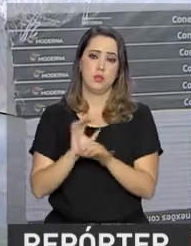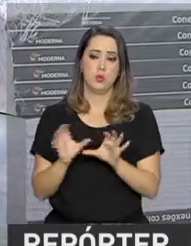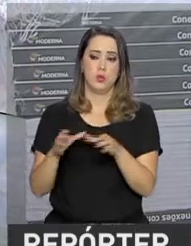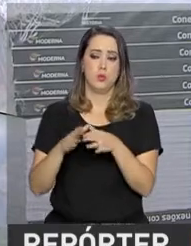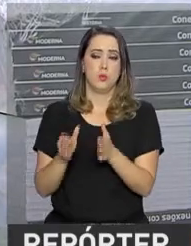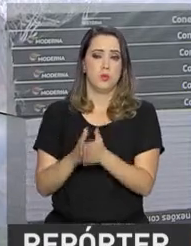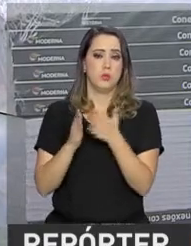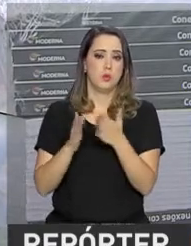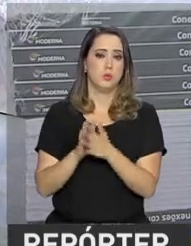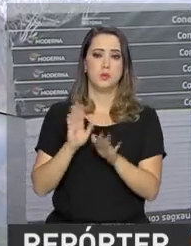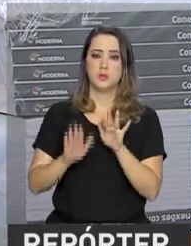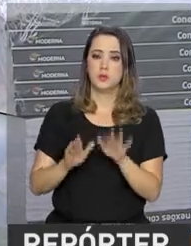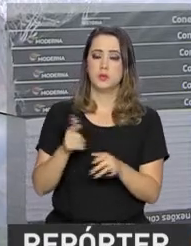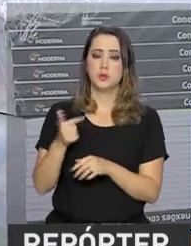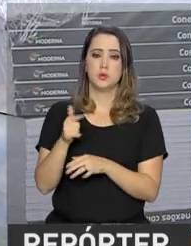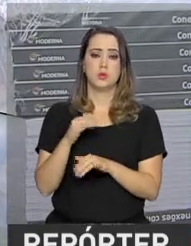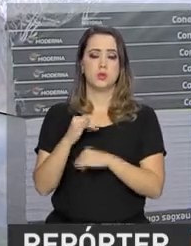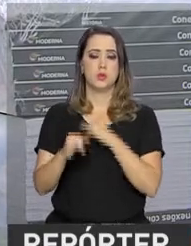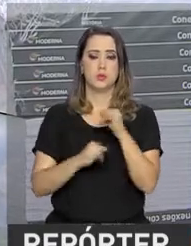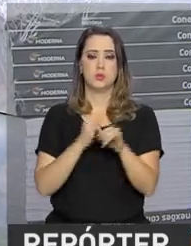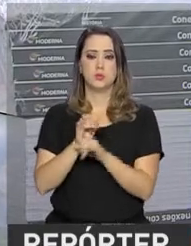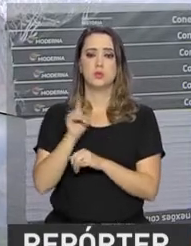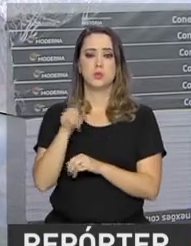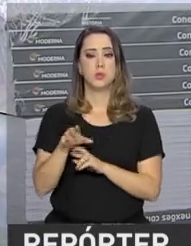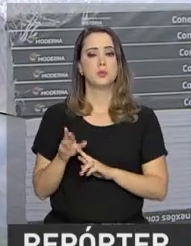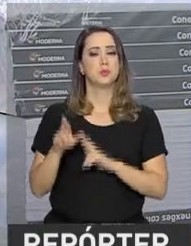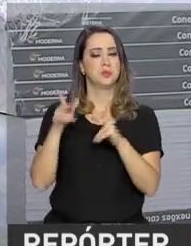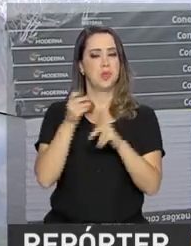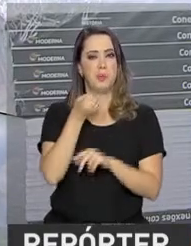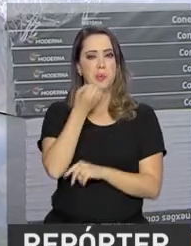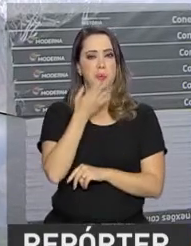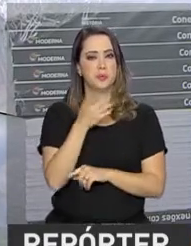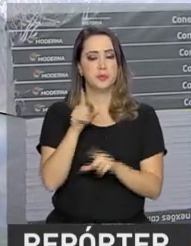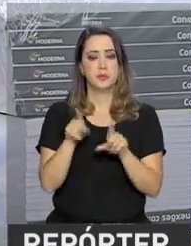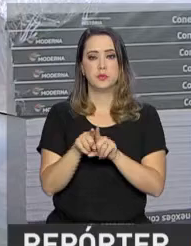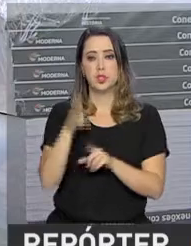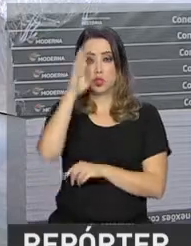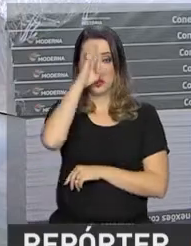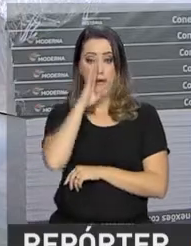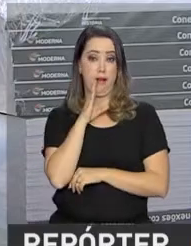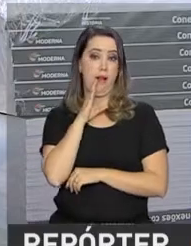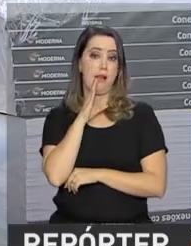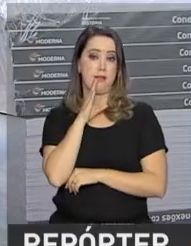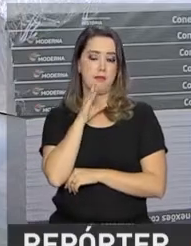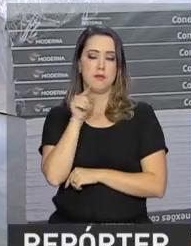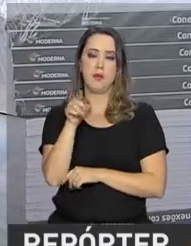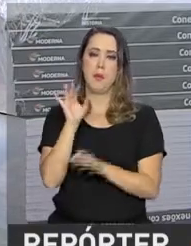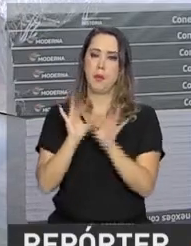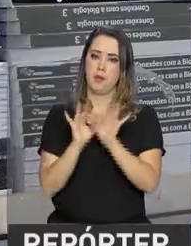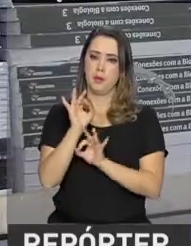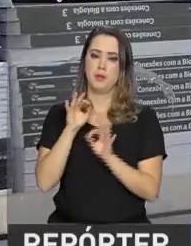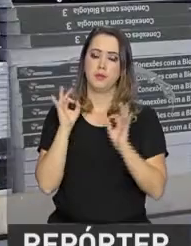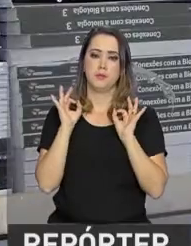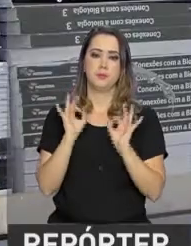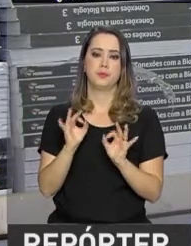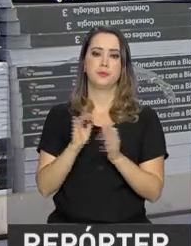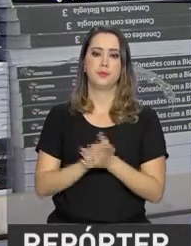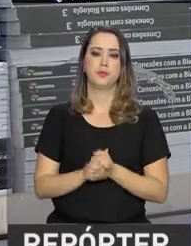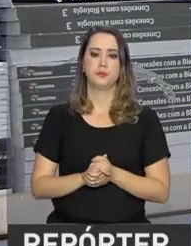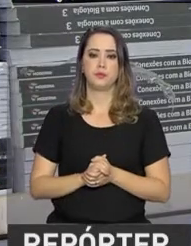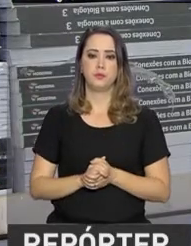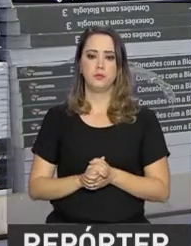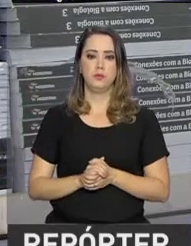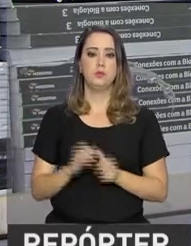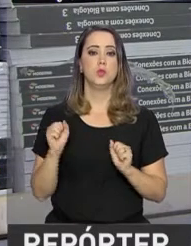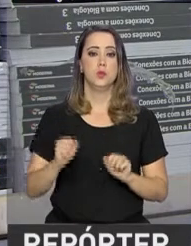carentes, nem todos os alunos têm internet em casa, então isso é um diferencial que ele tem de graça para ele poder fazer essa preparação. Criar um mecanismo de